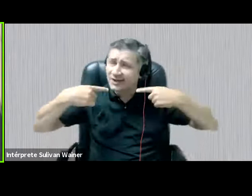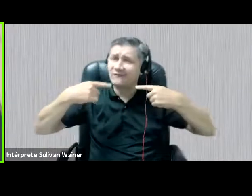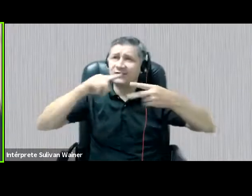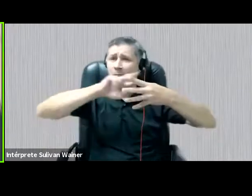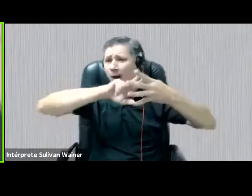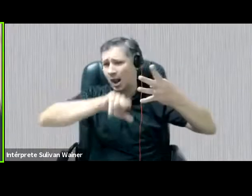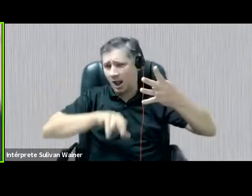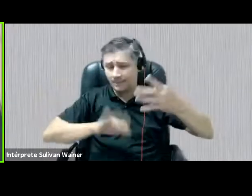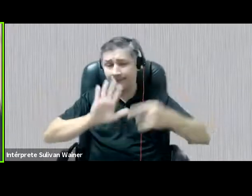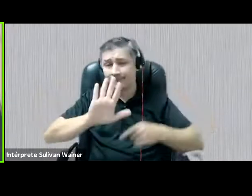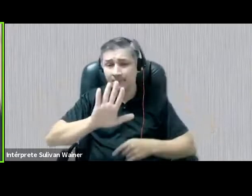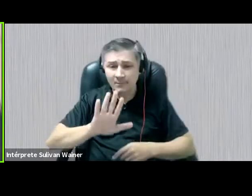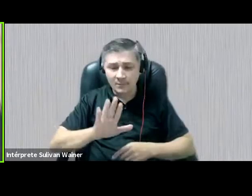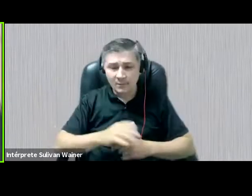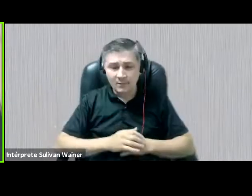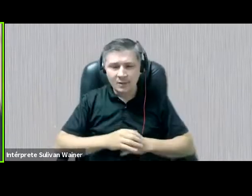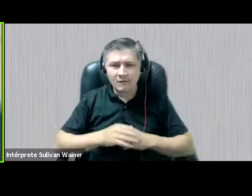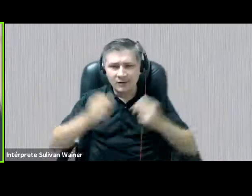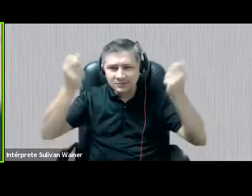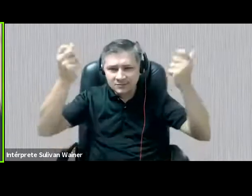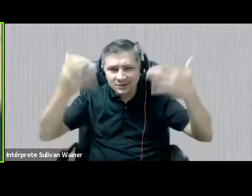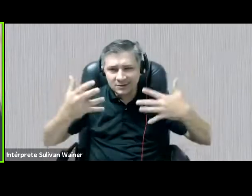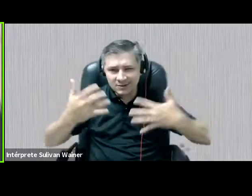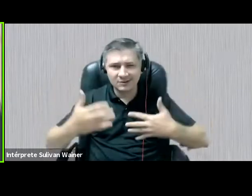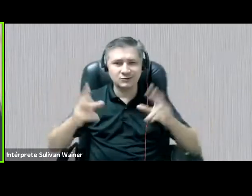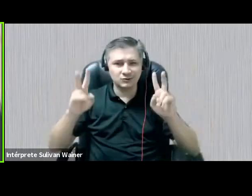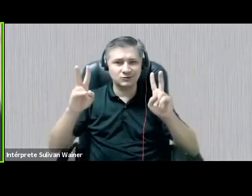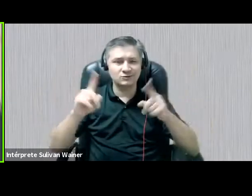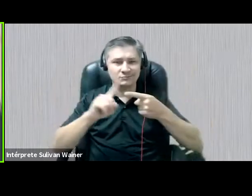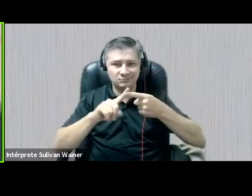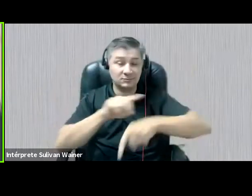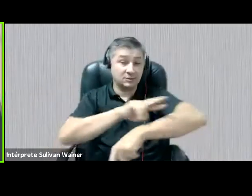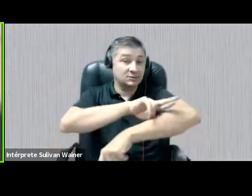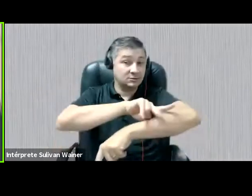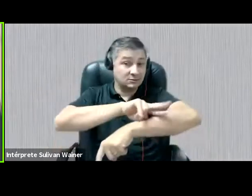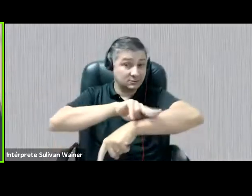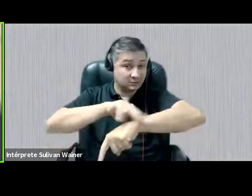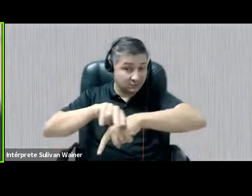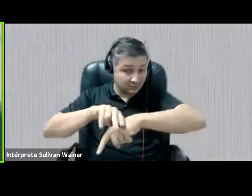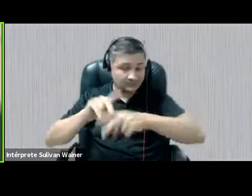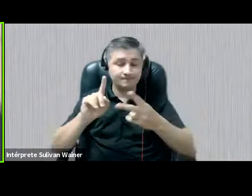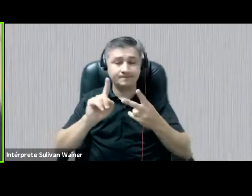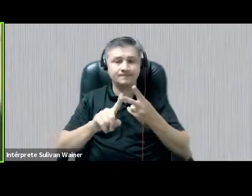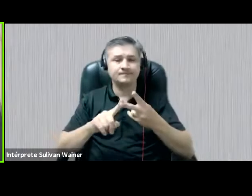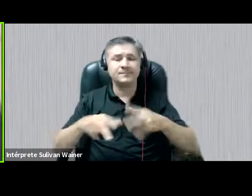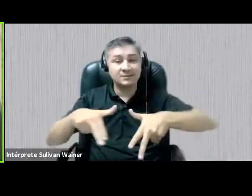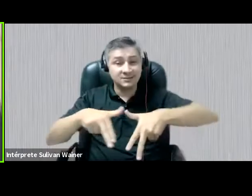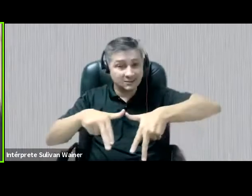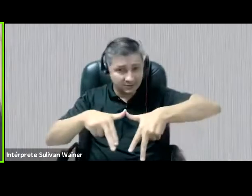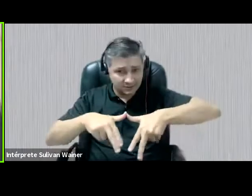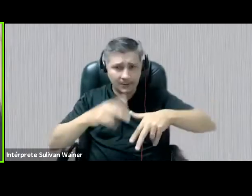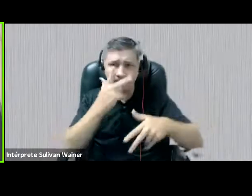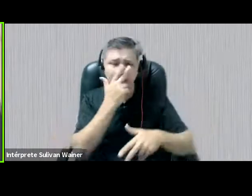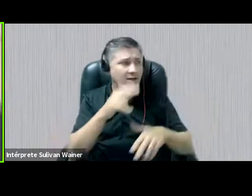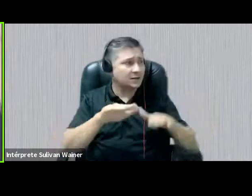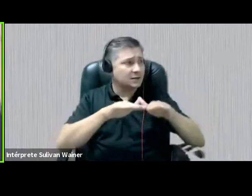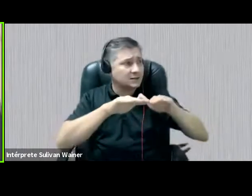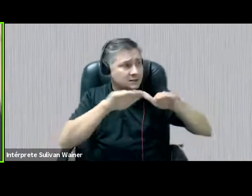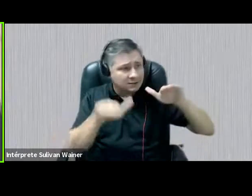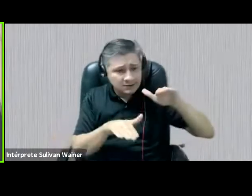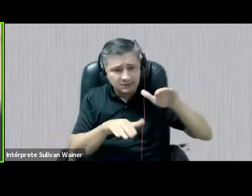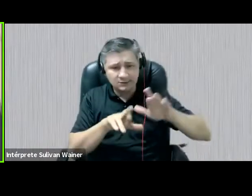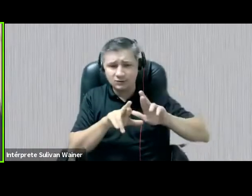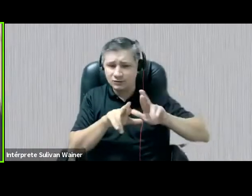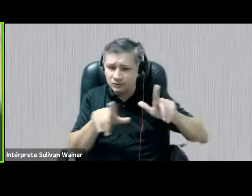das fissuras raciais de gênero, pois essas diferenças historicamente foram transformadas em desigualdade e, consequentemente,